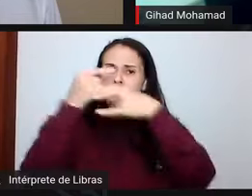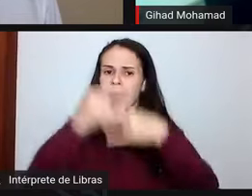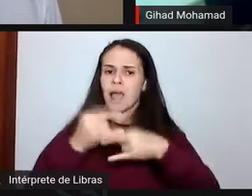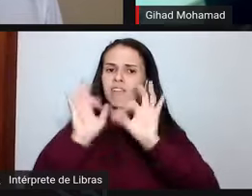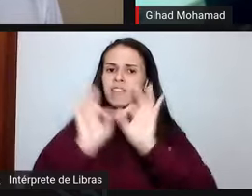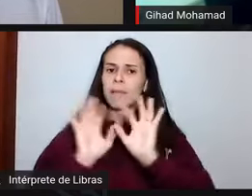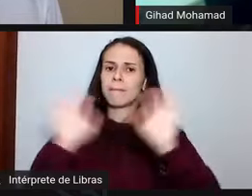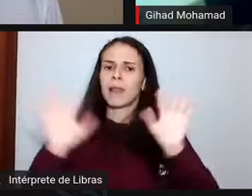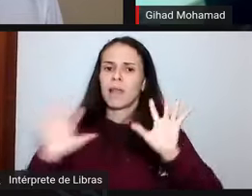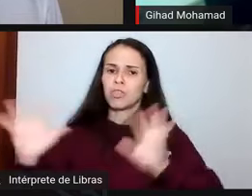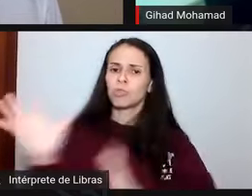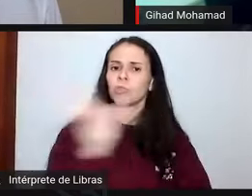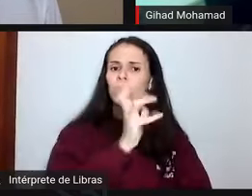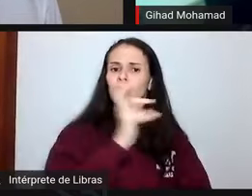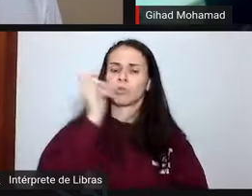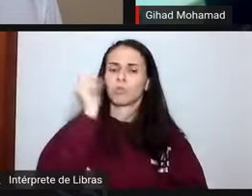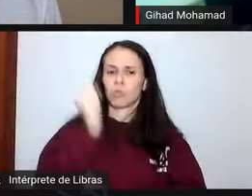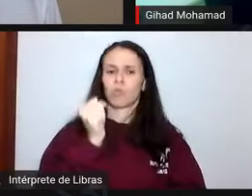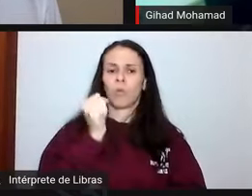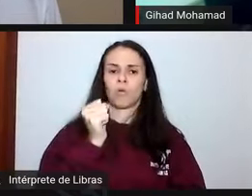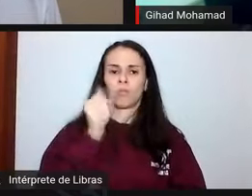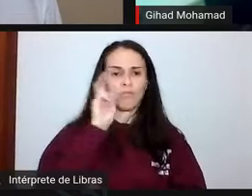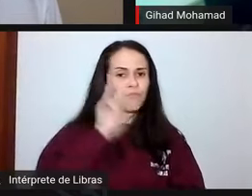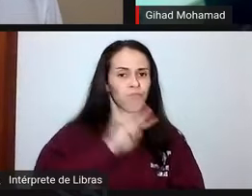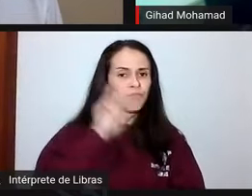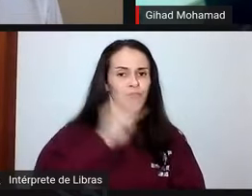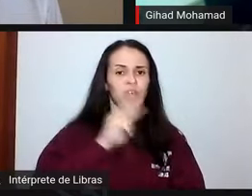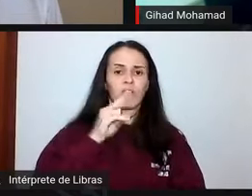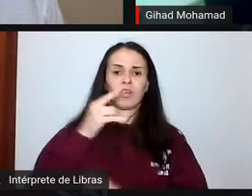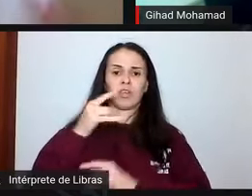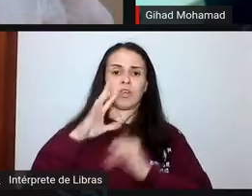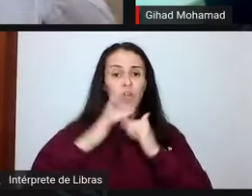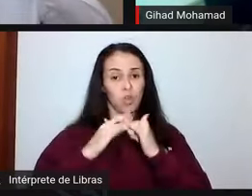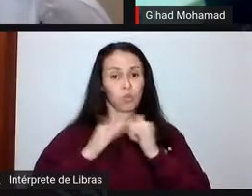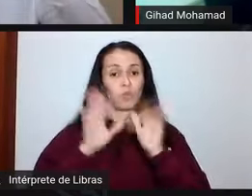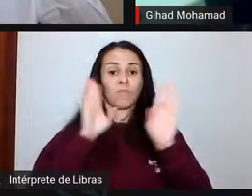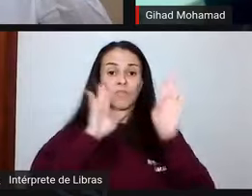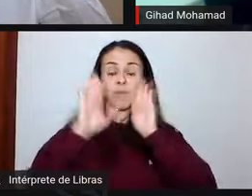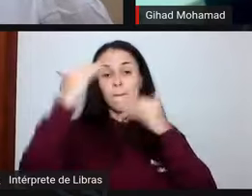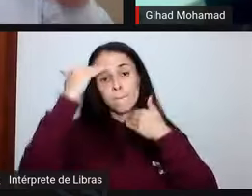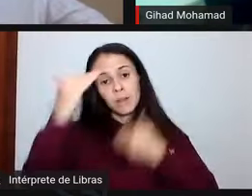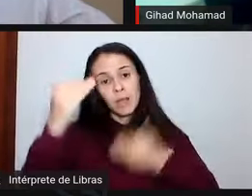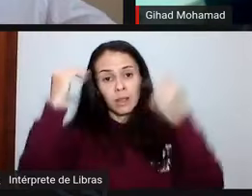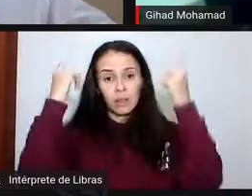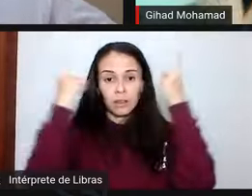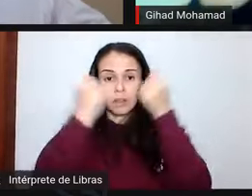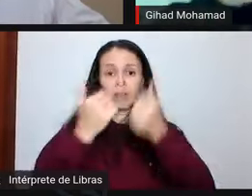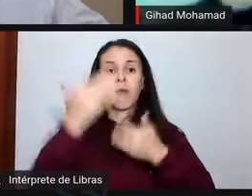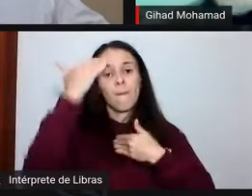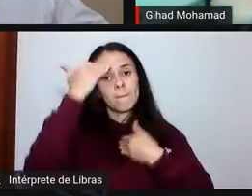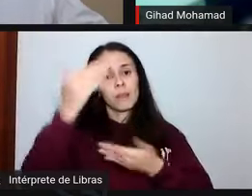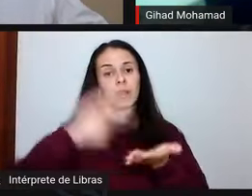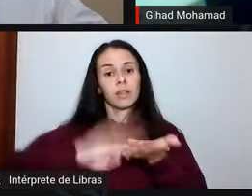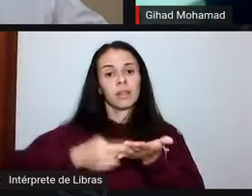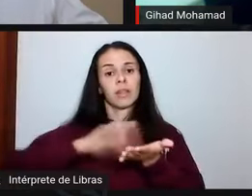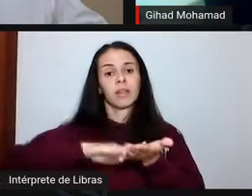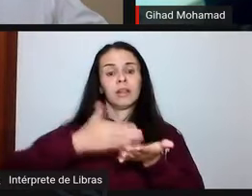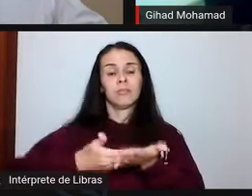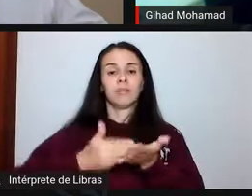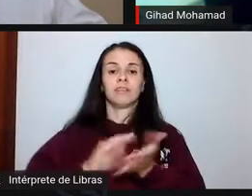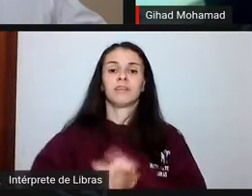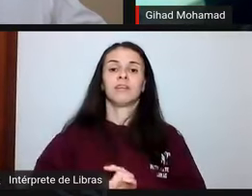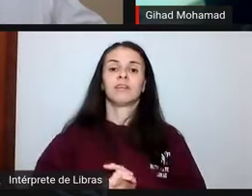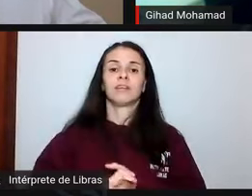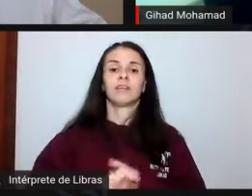que todos assistam tanto no YouTube quanto no Facebook. Obrigado a todos, obrigado professor Bruno, obrigado as intérpretes de Libra, um